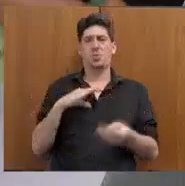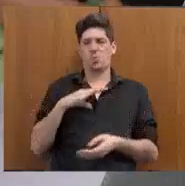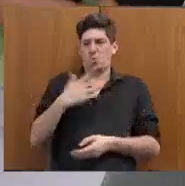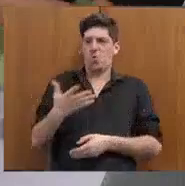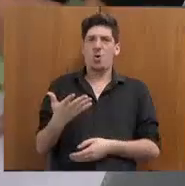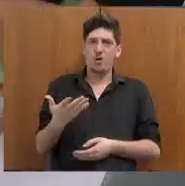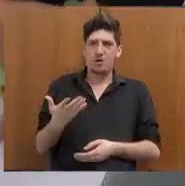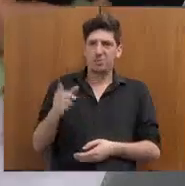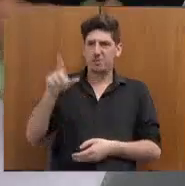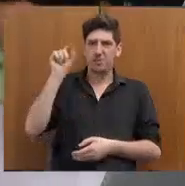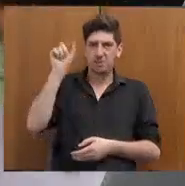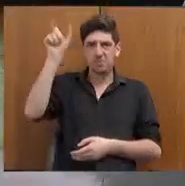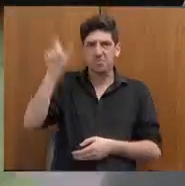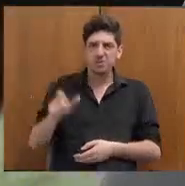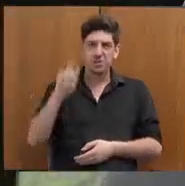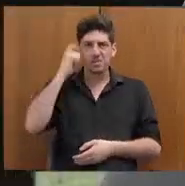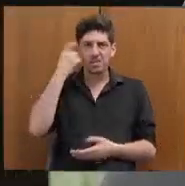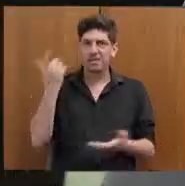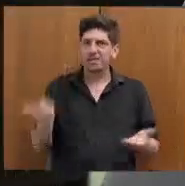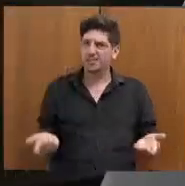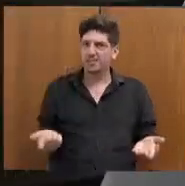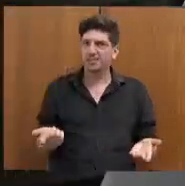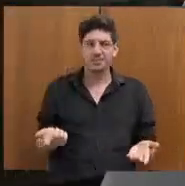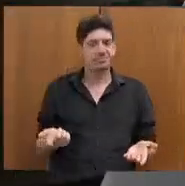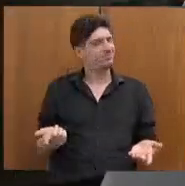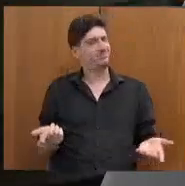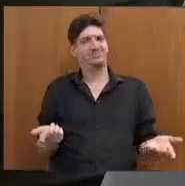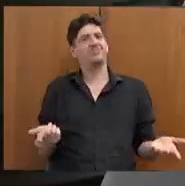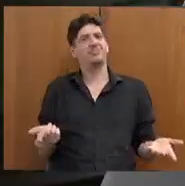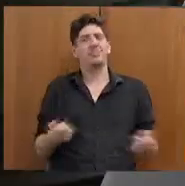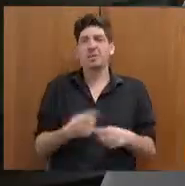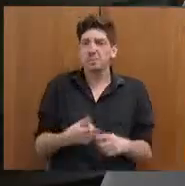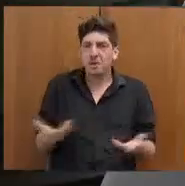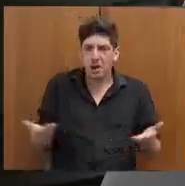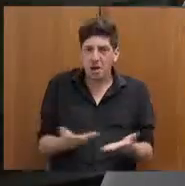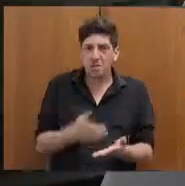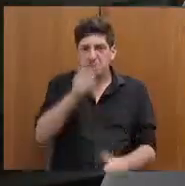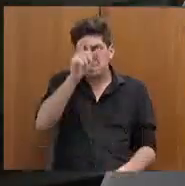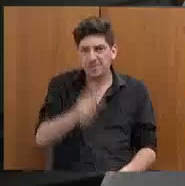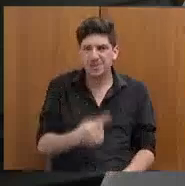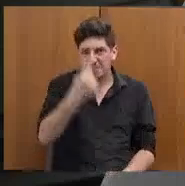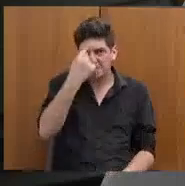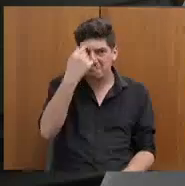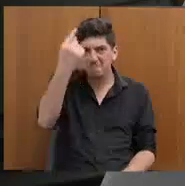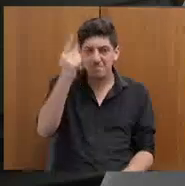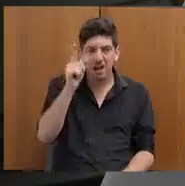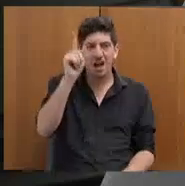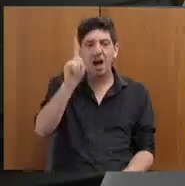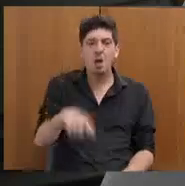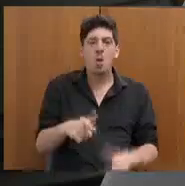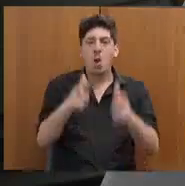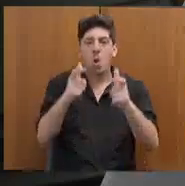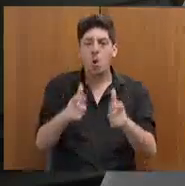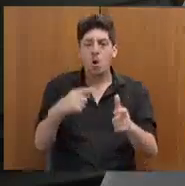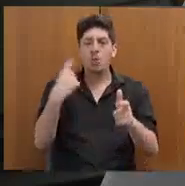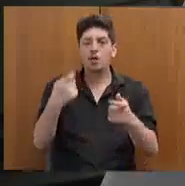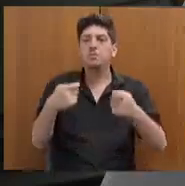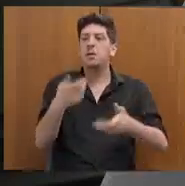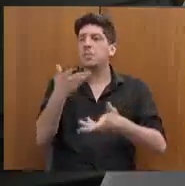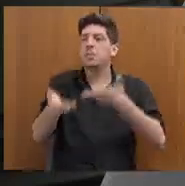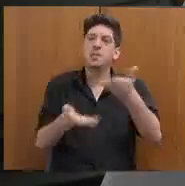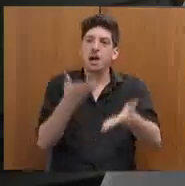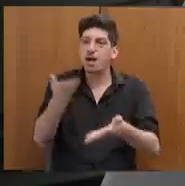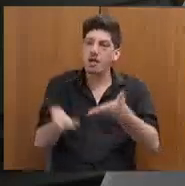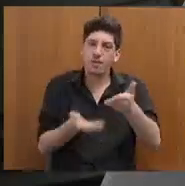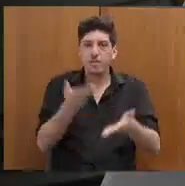nomear pessoas negras? Por que alguém agora ainda acha que é este lugar que a gente tem que tratar as